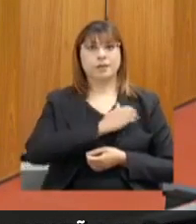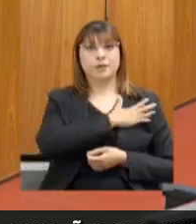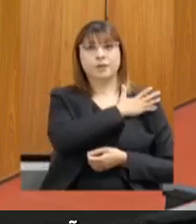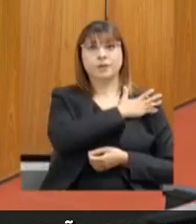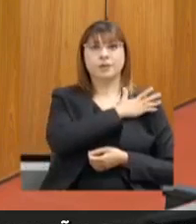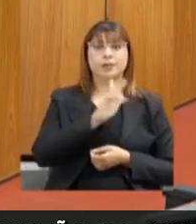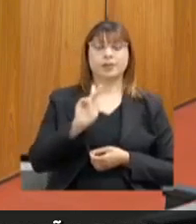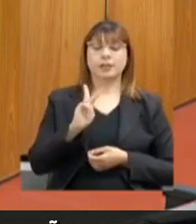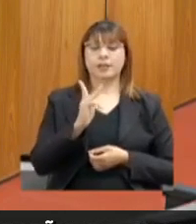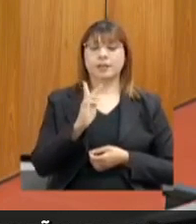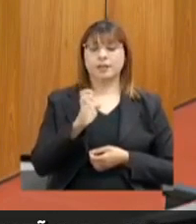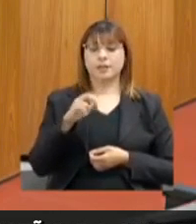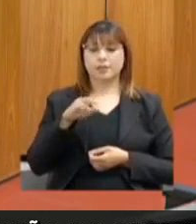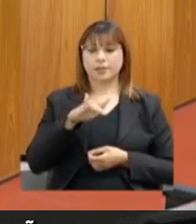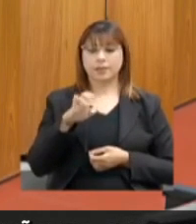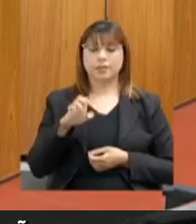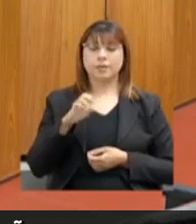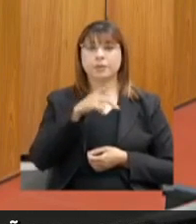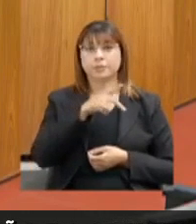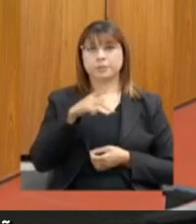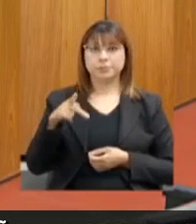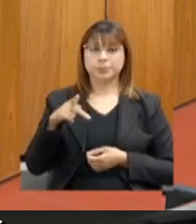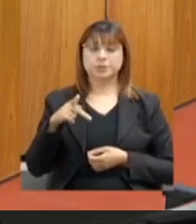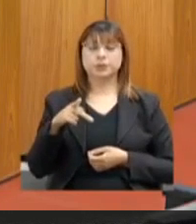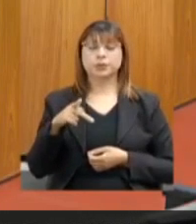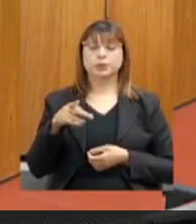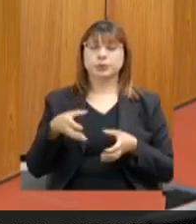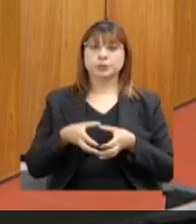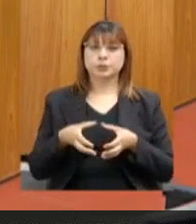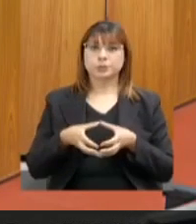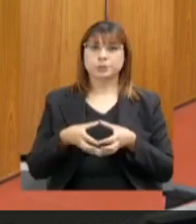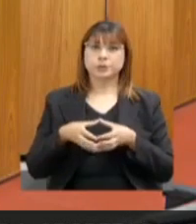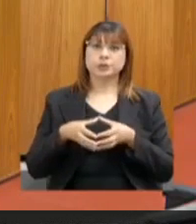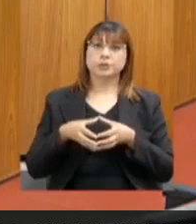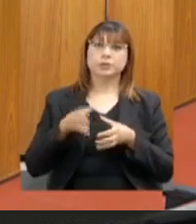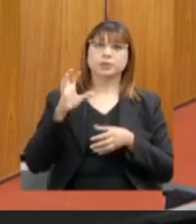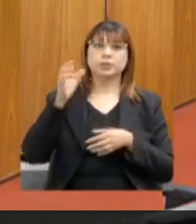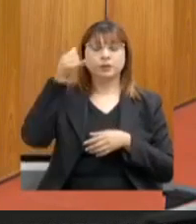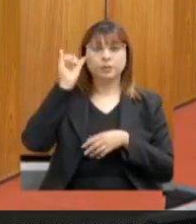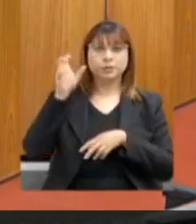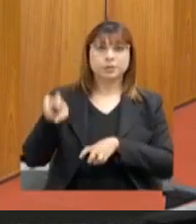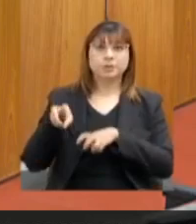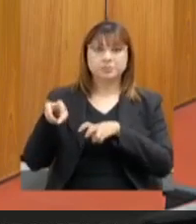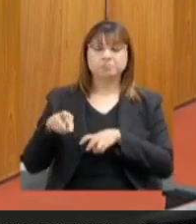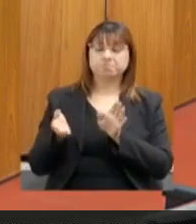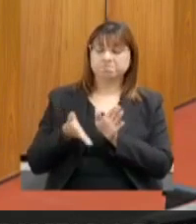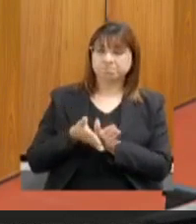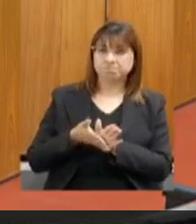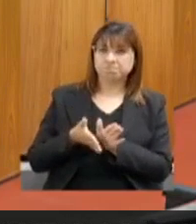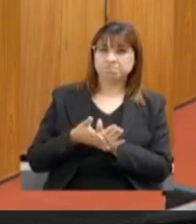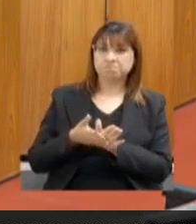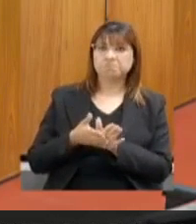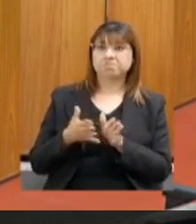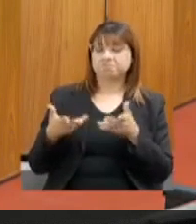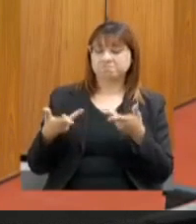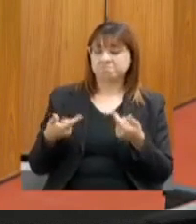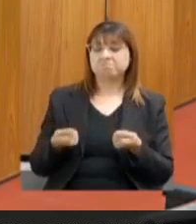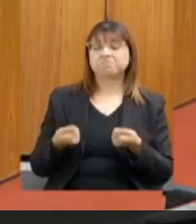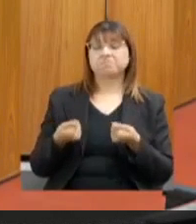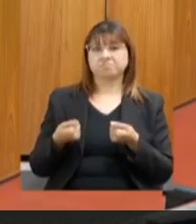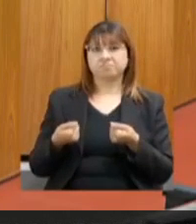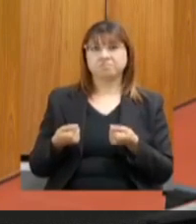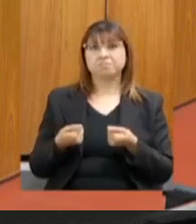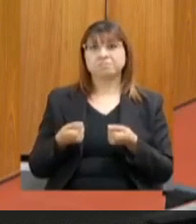Henrique, presidente da Comissão de Agropecuária, já parabenizá-lo pela excelente condução